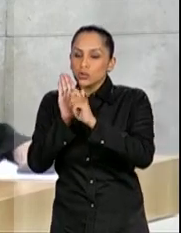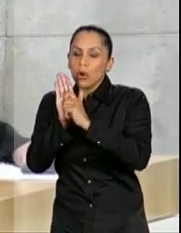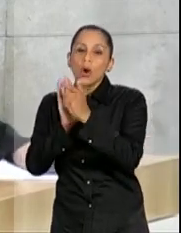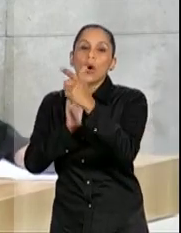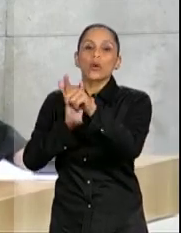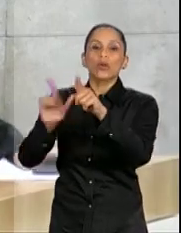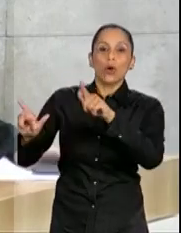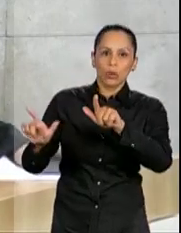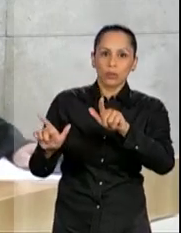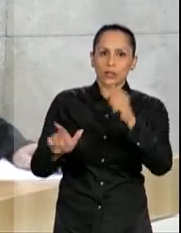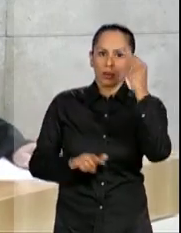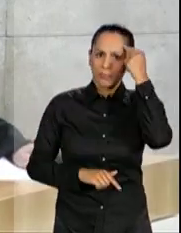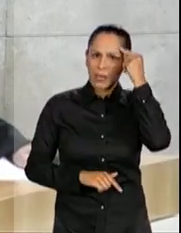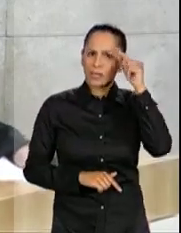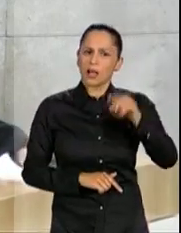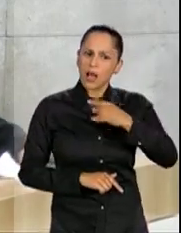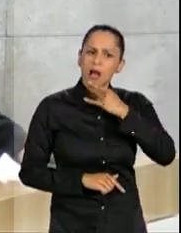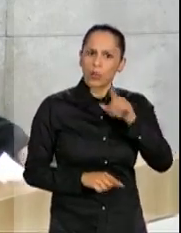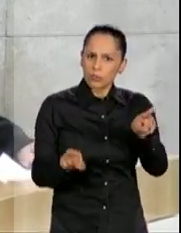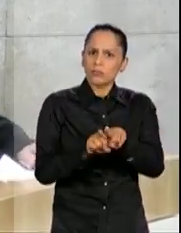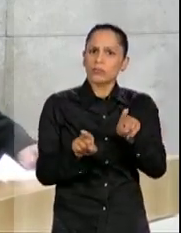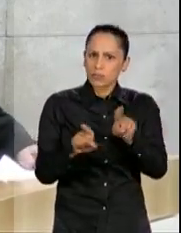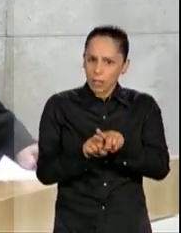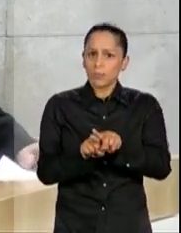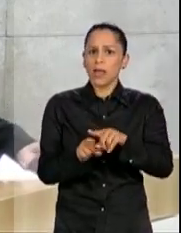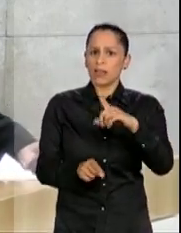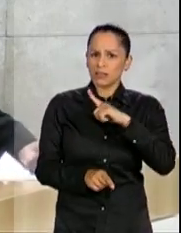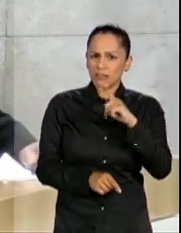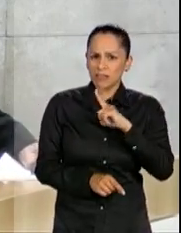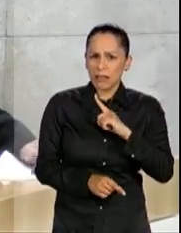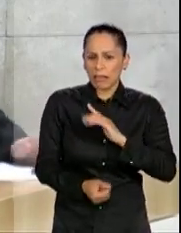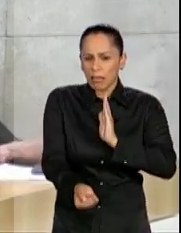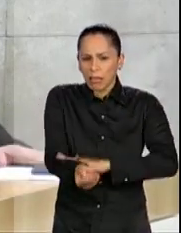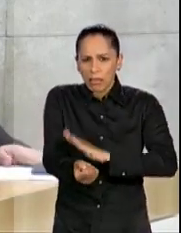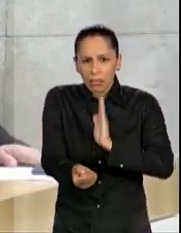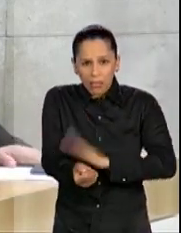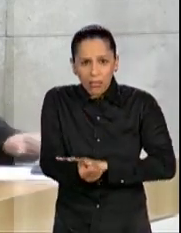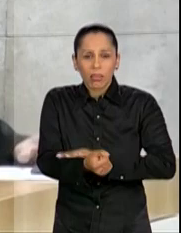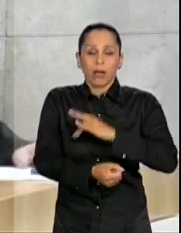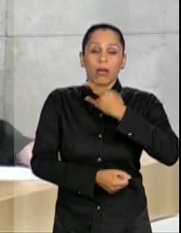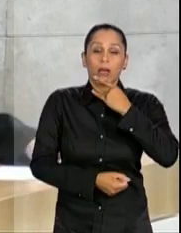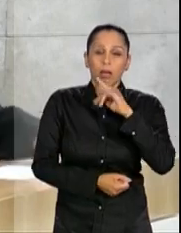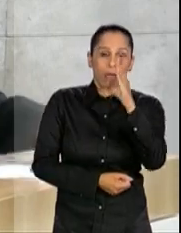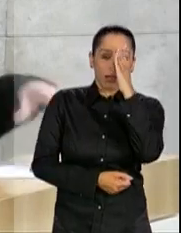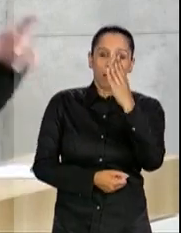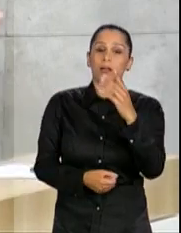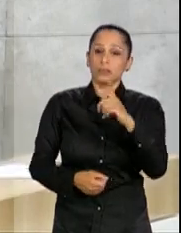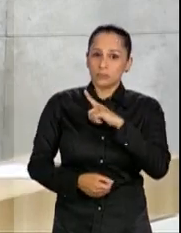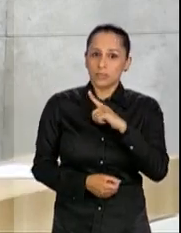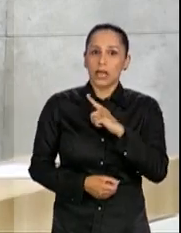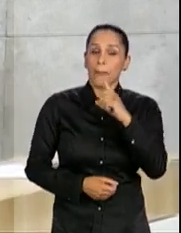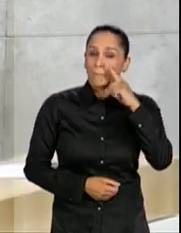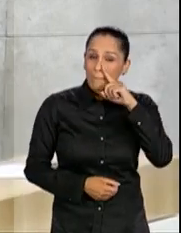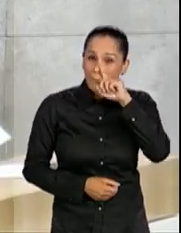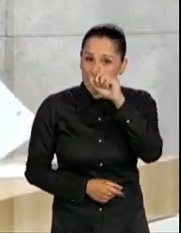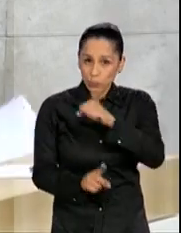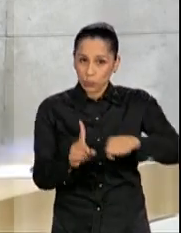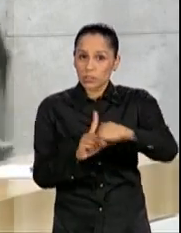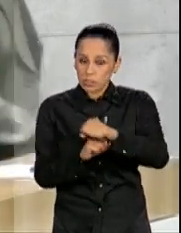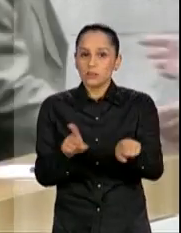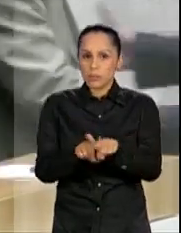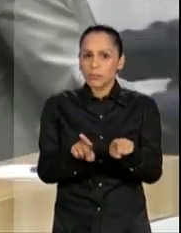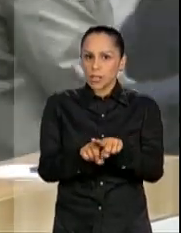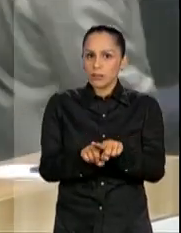abusivo indevido causa danos tão grandes na sociedade. A assistência